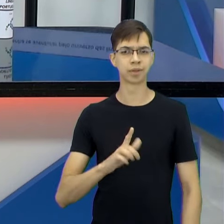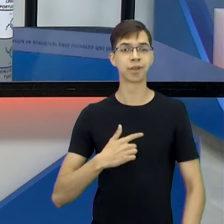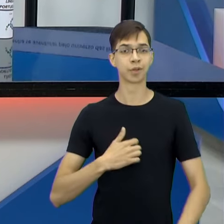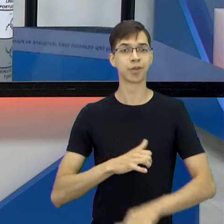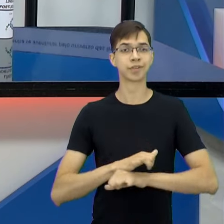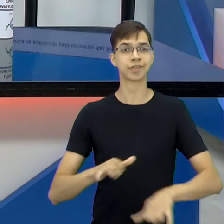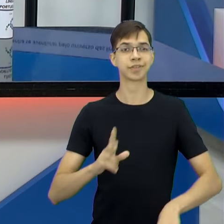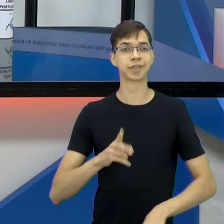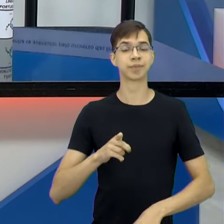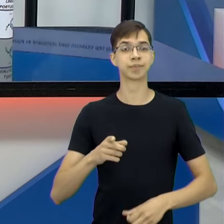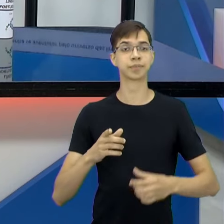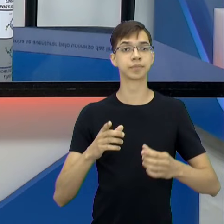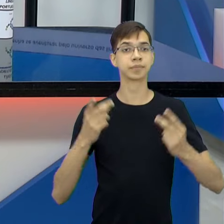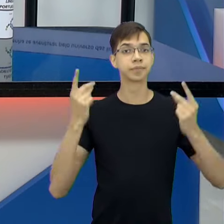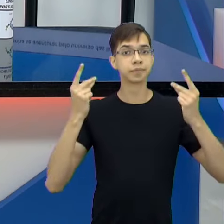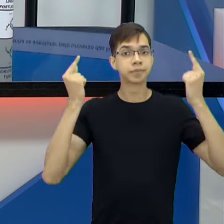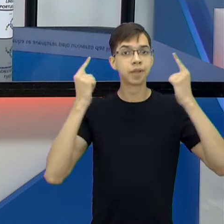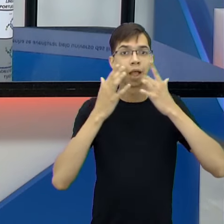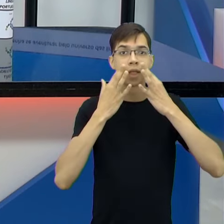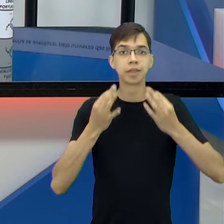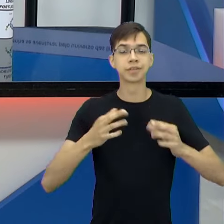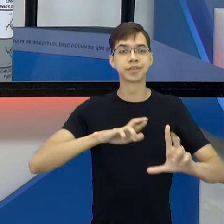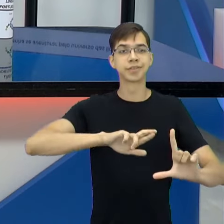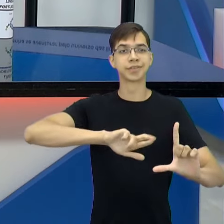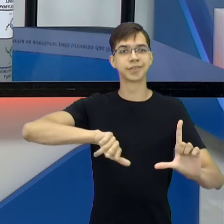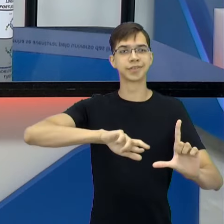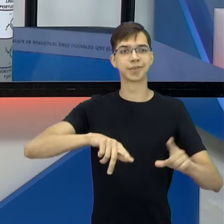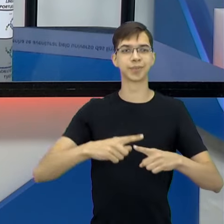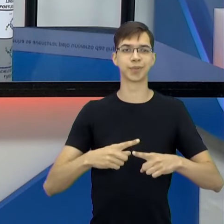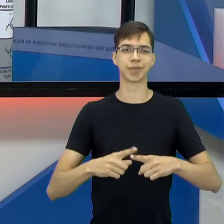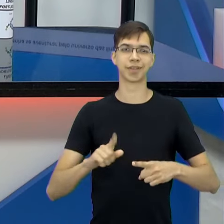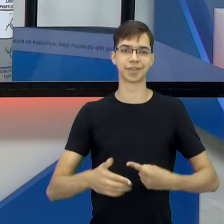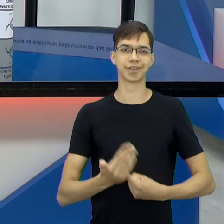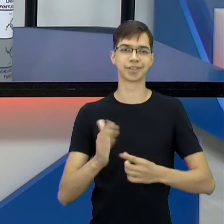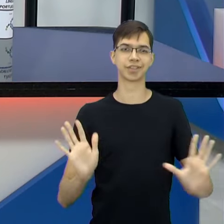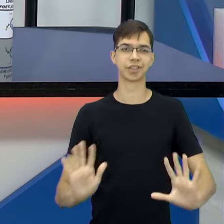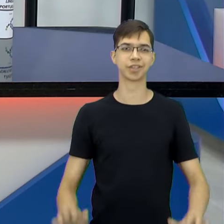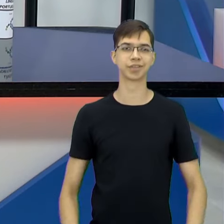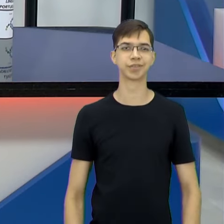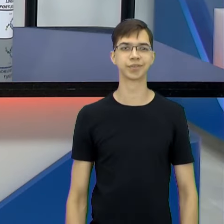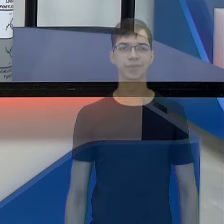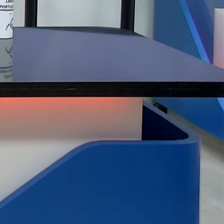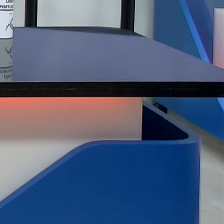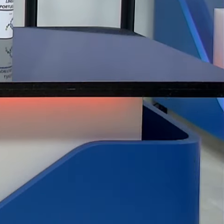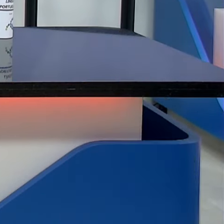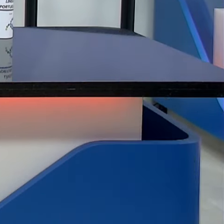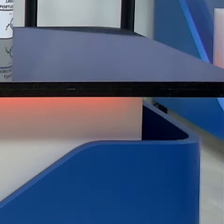eles, se liga na mídia, linguagens e suas tecnologias, tchau. Falou. Falou.